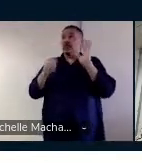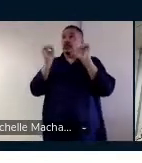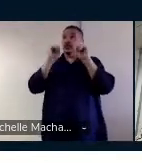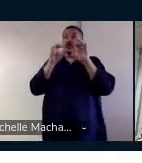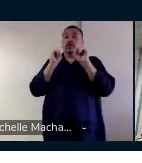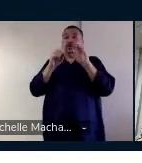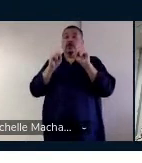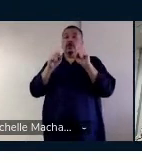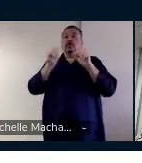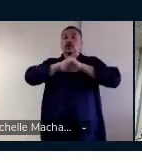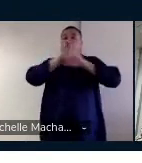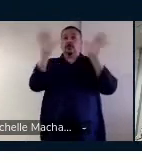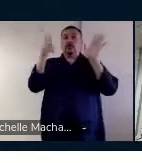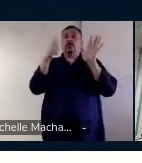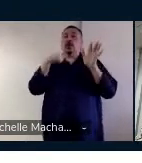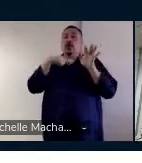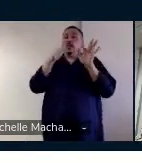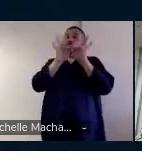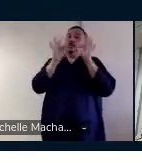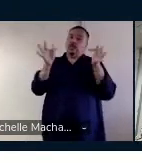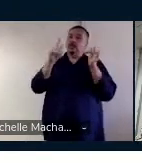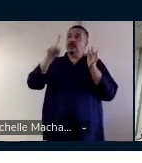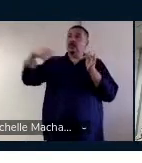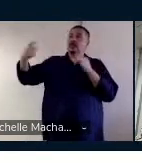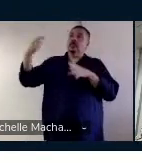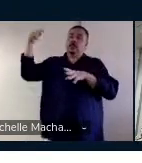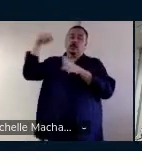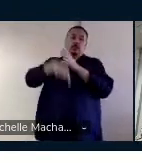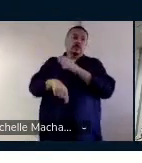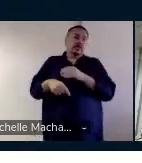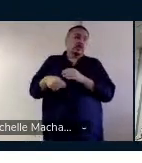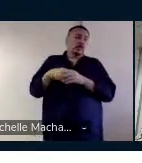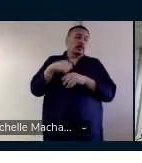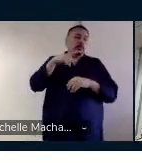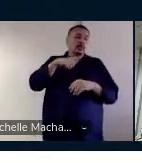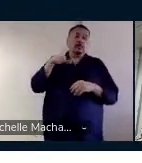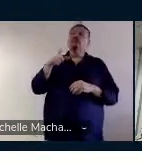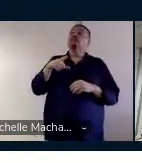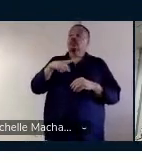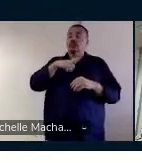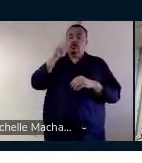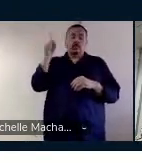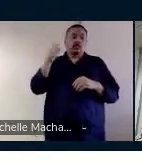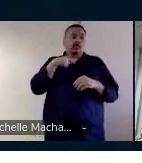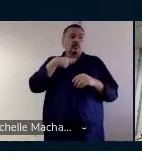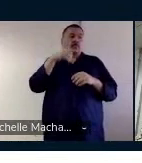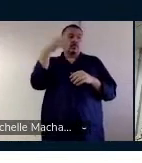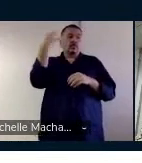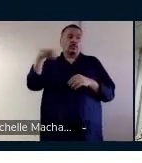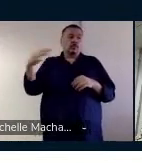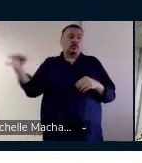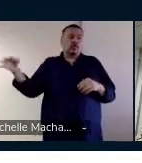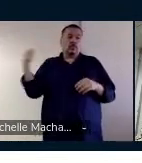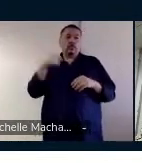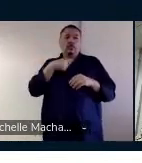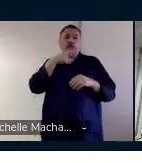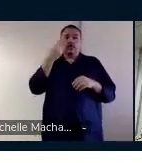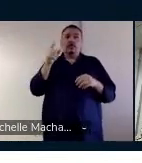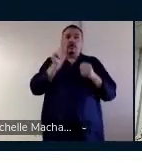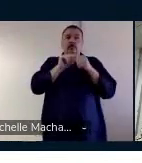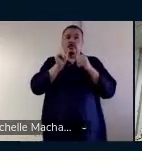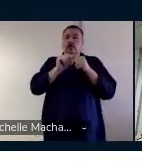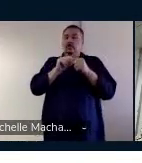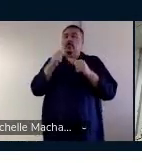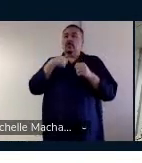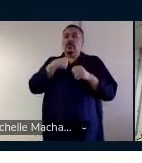que é um método que parte do simples para o complexo e é um método baseado em acertos. É um método que quer fazer